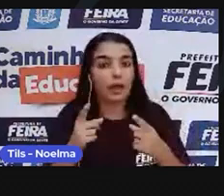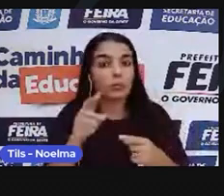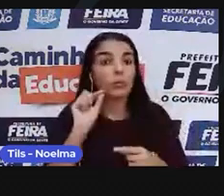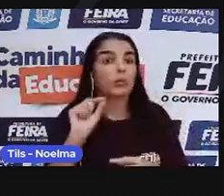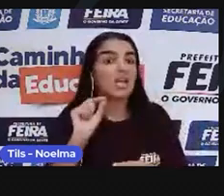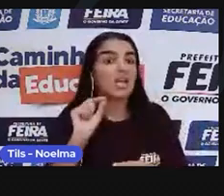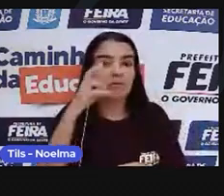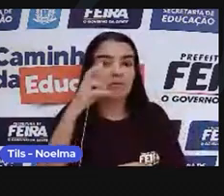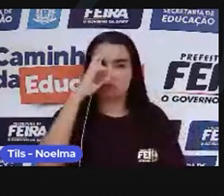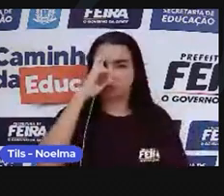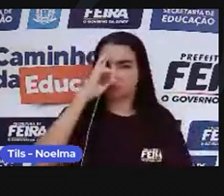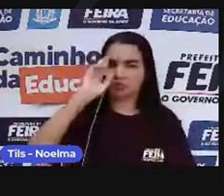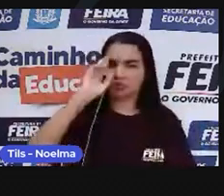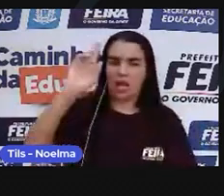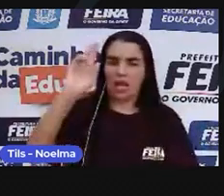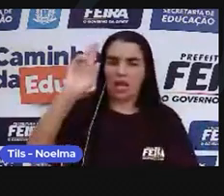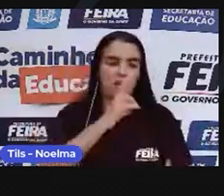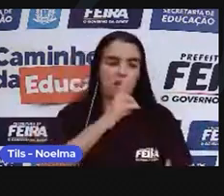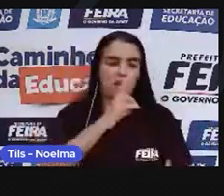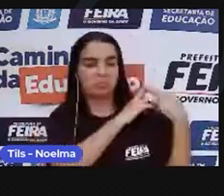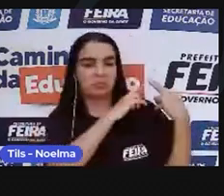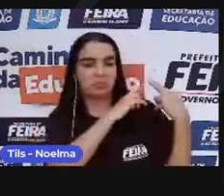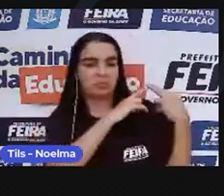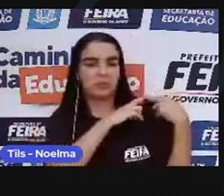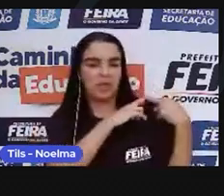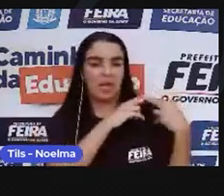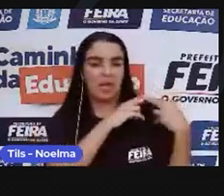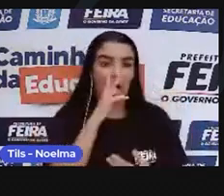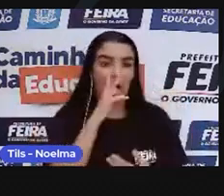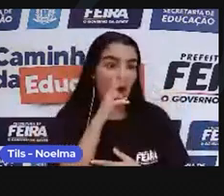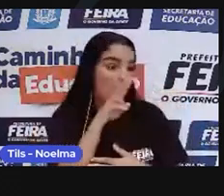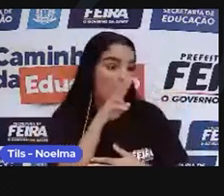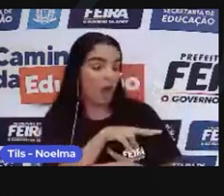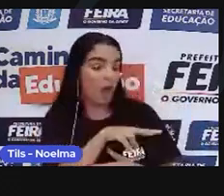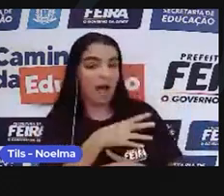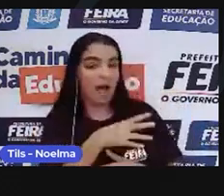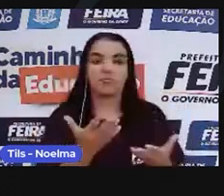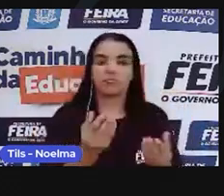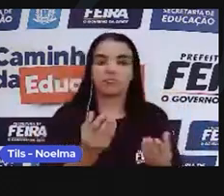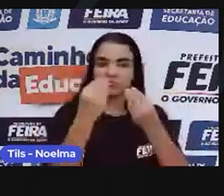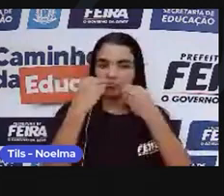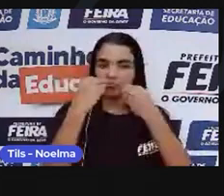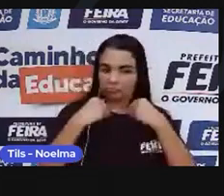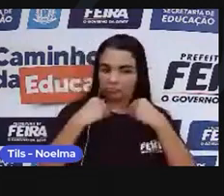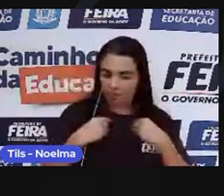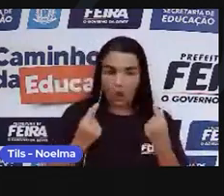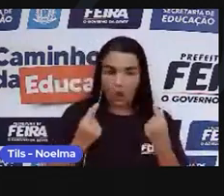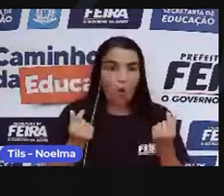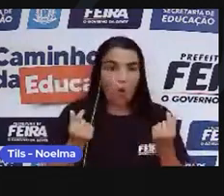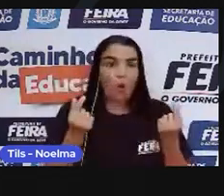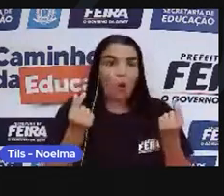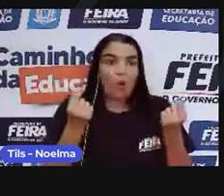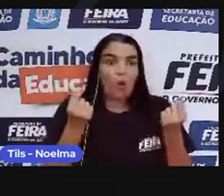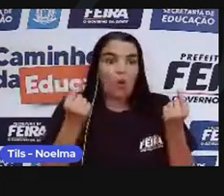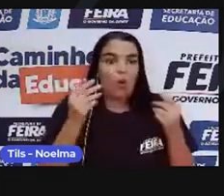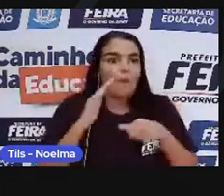engenho e aqueles que tivessem direito a uma parte da produção recebiam os lucros correspondentes.